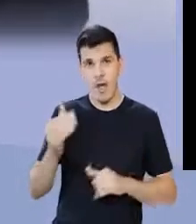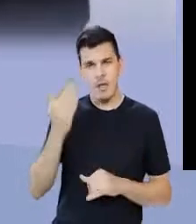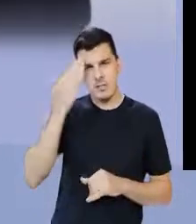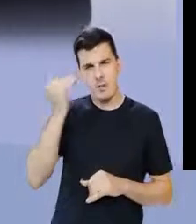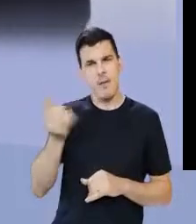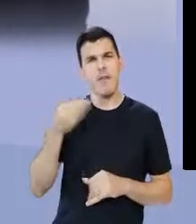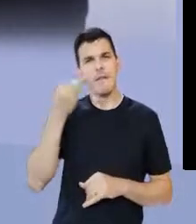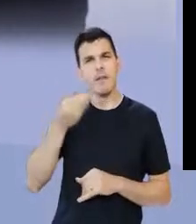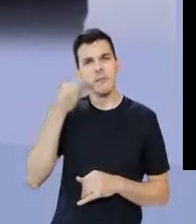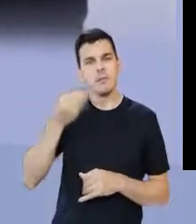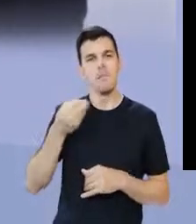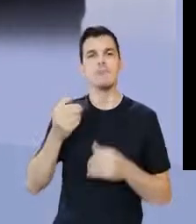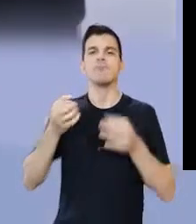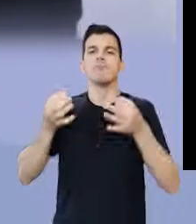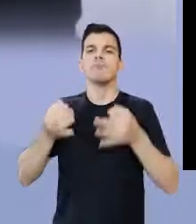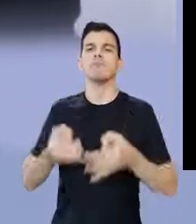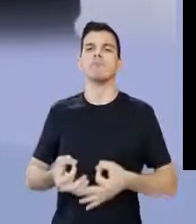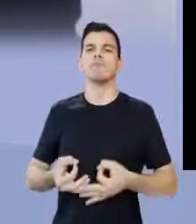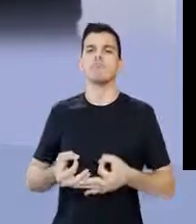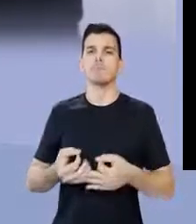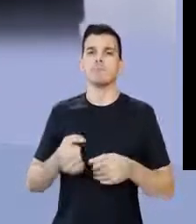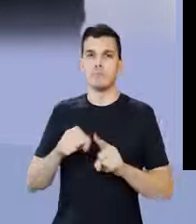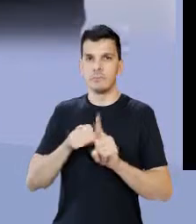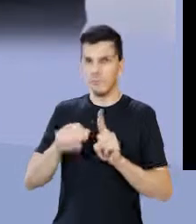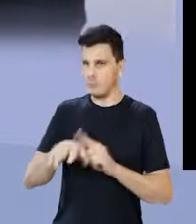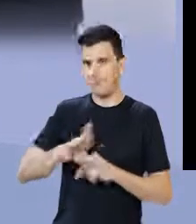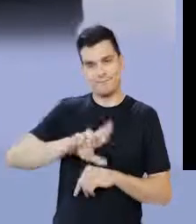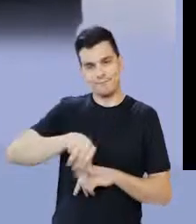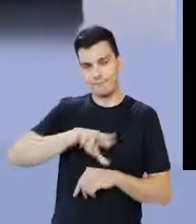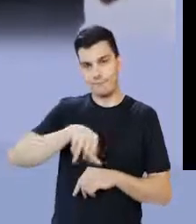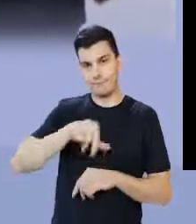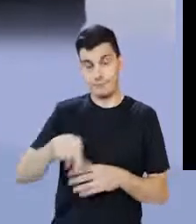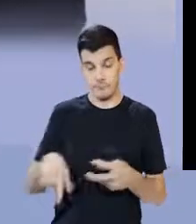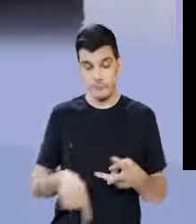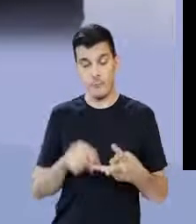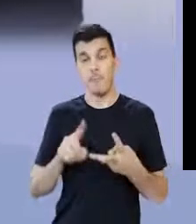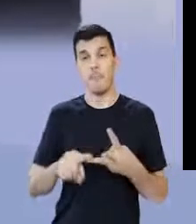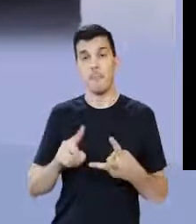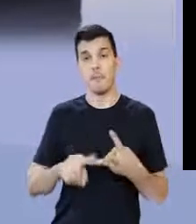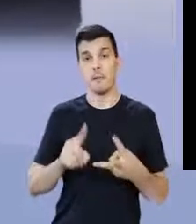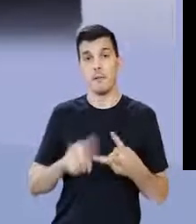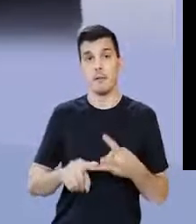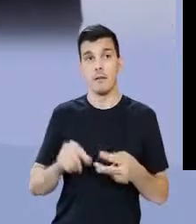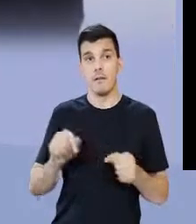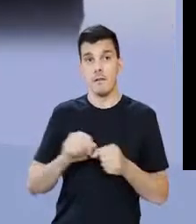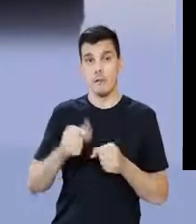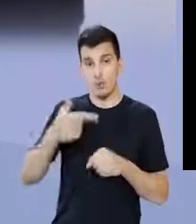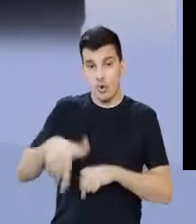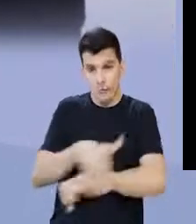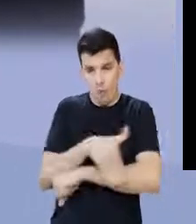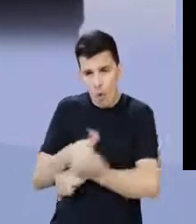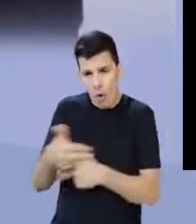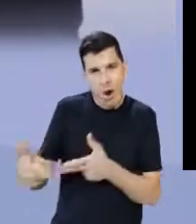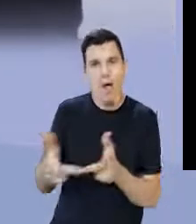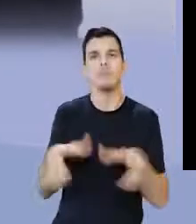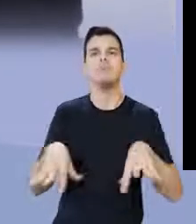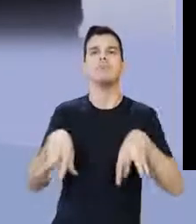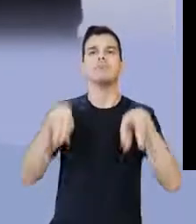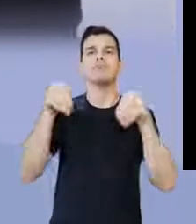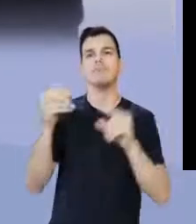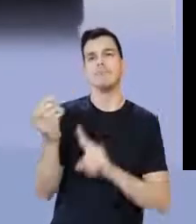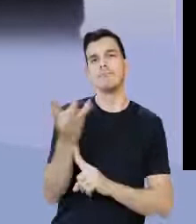Difundir os saberes ancestrais, para moralizar os consumos sociais, não é isso que eu vou fazer com Roma? Refazer o urbanismo